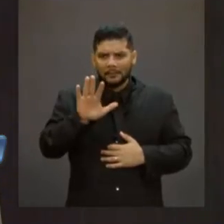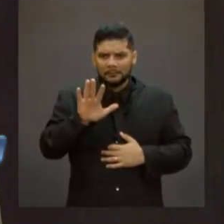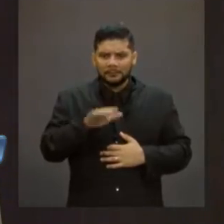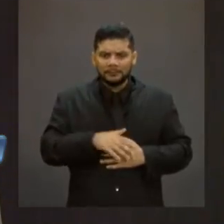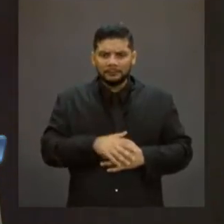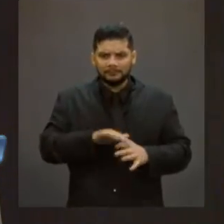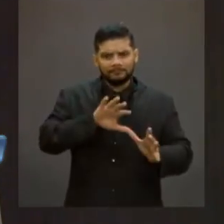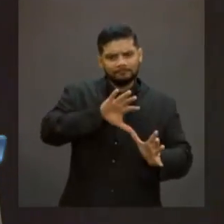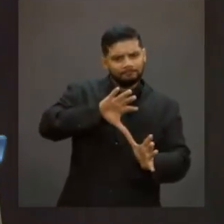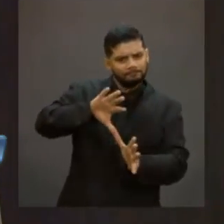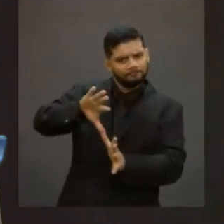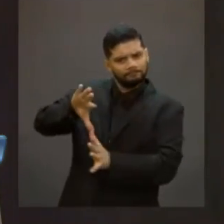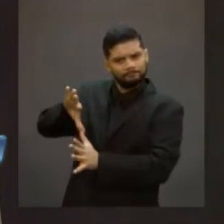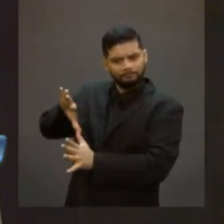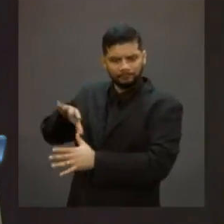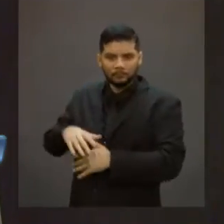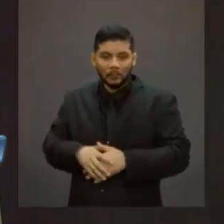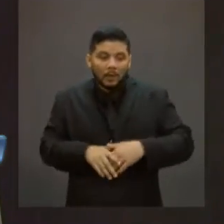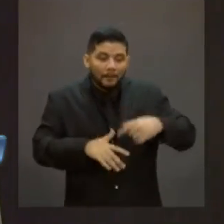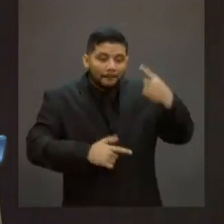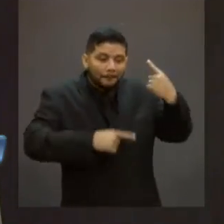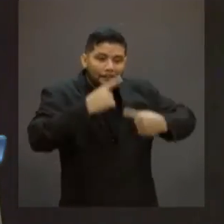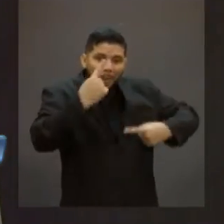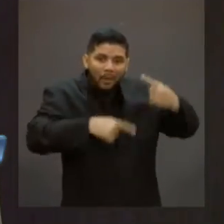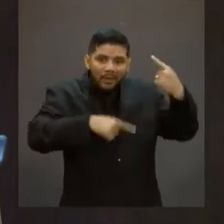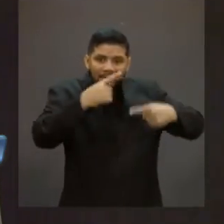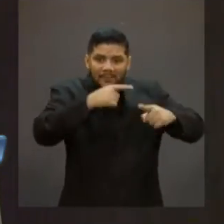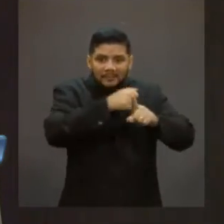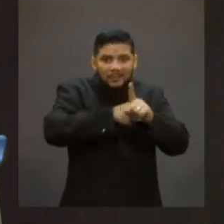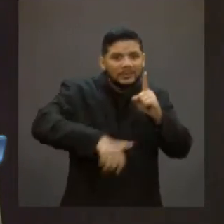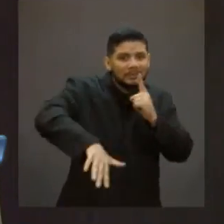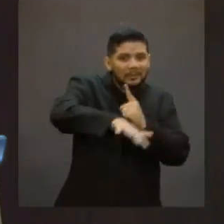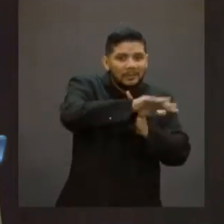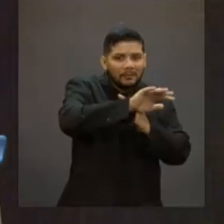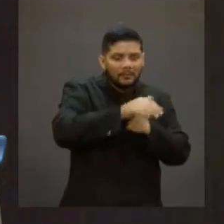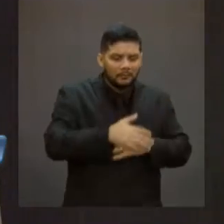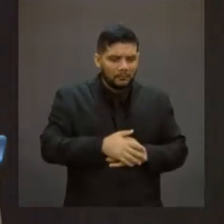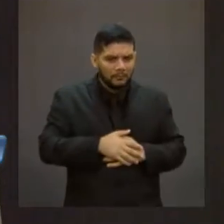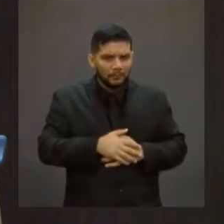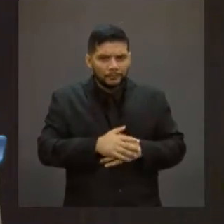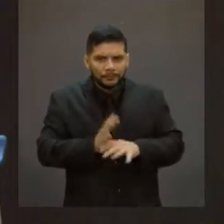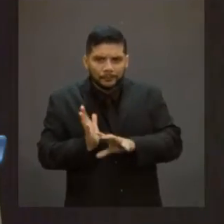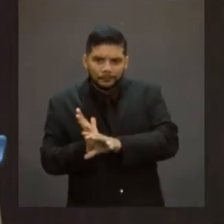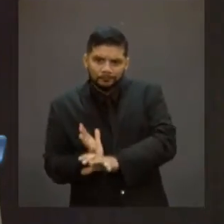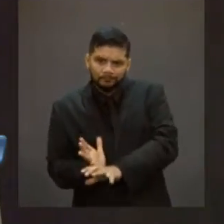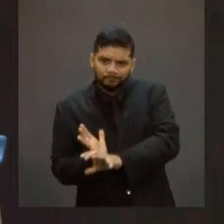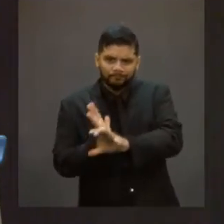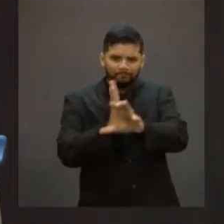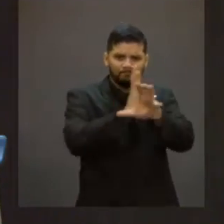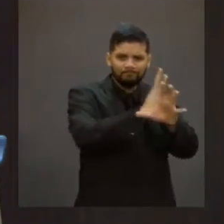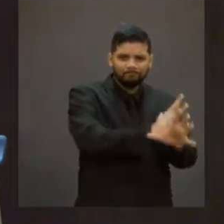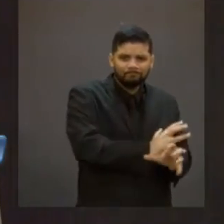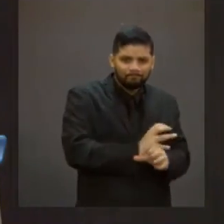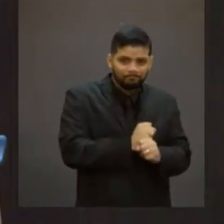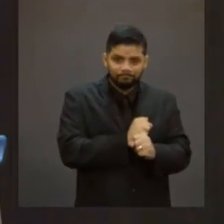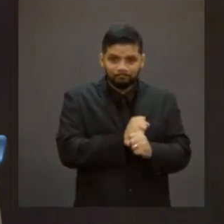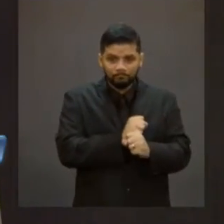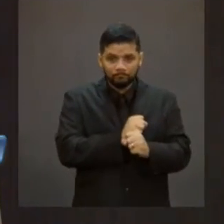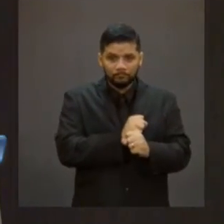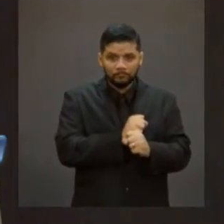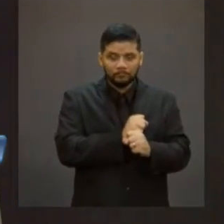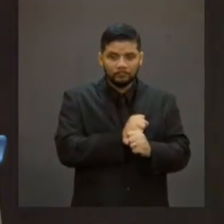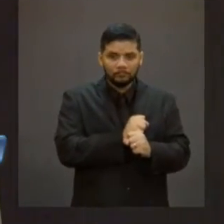sociais, aí que você vê como o descalabro é maior. Veja, todas as políticas sociais juntas, todas,